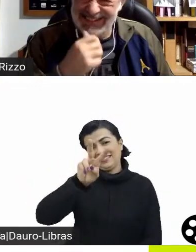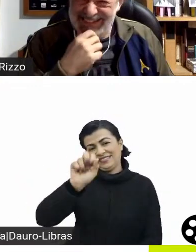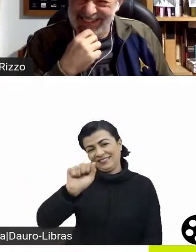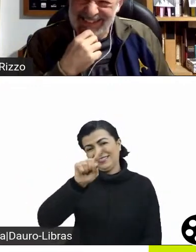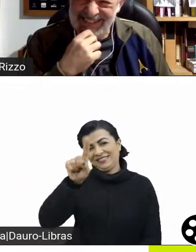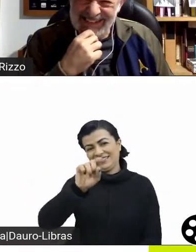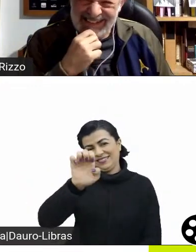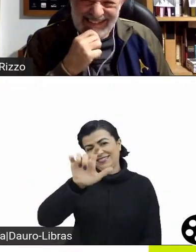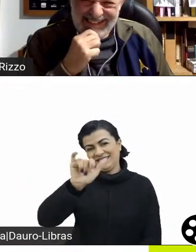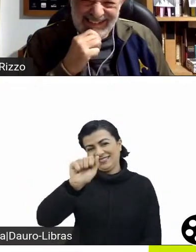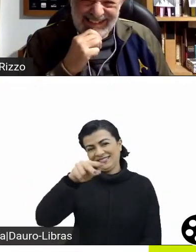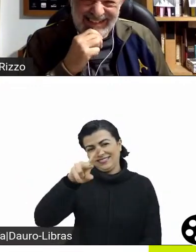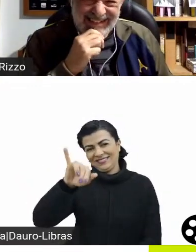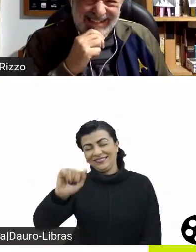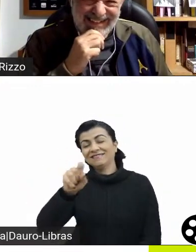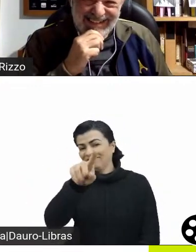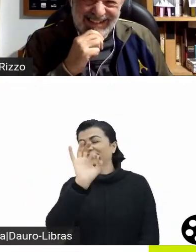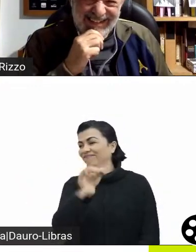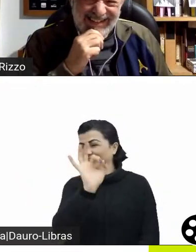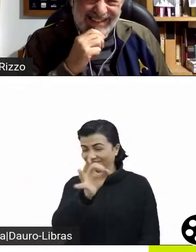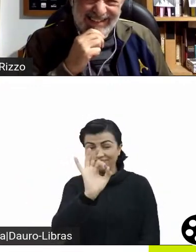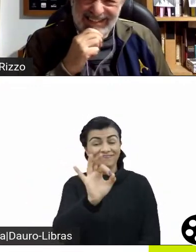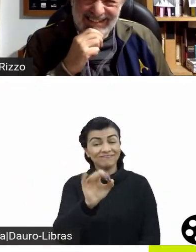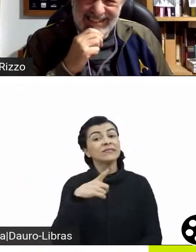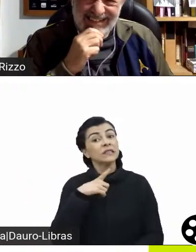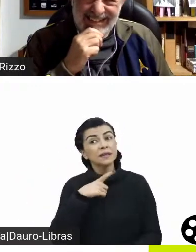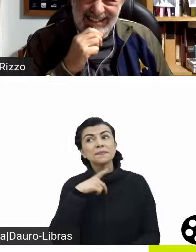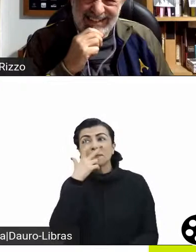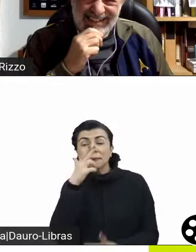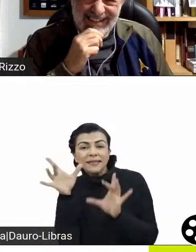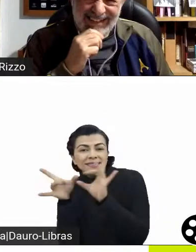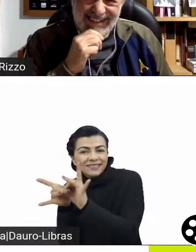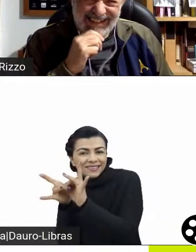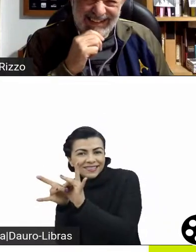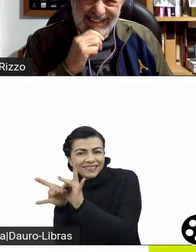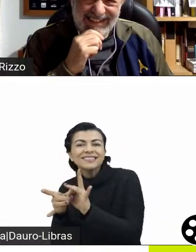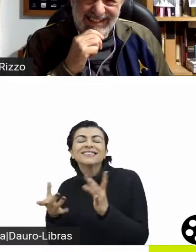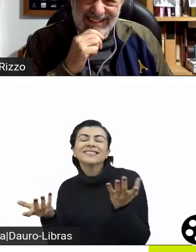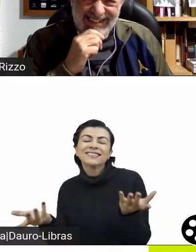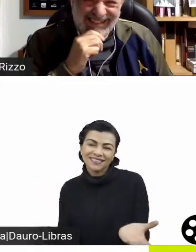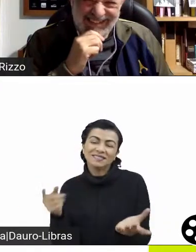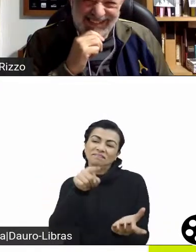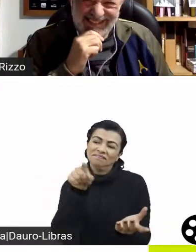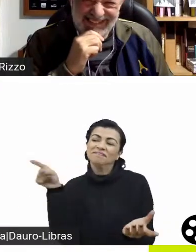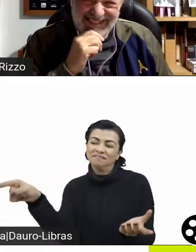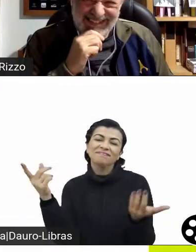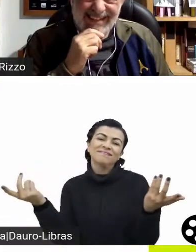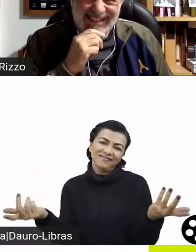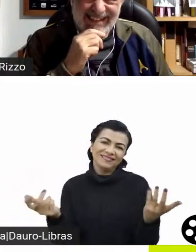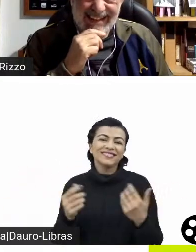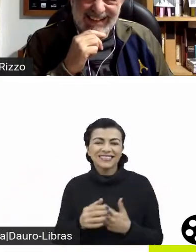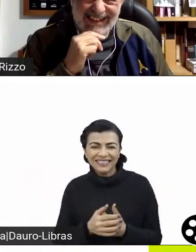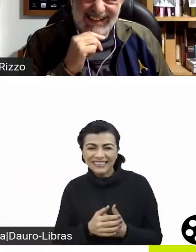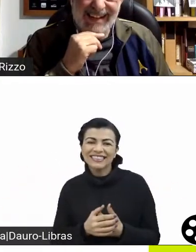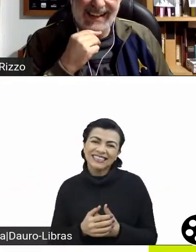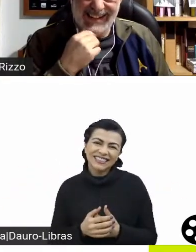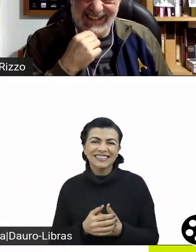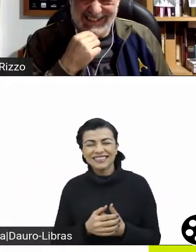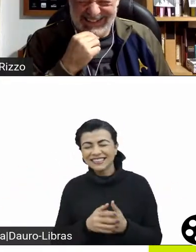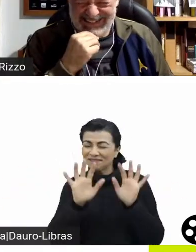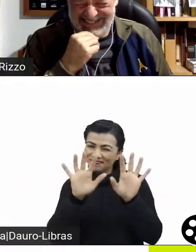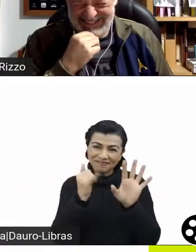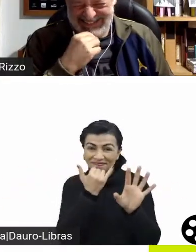E aí eles têm essa parceria, né? Por estarem ali, olha eu tentando não ser cancelada.